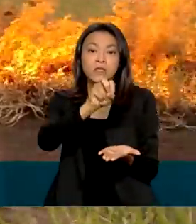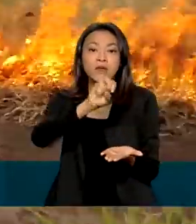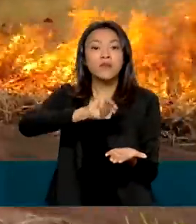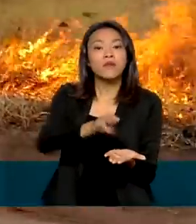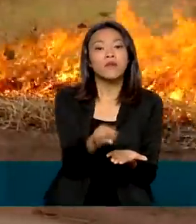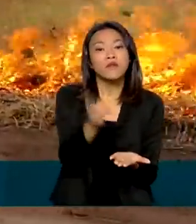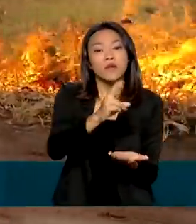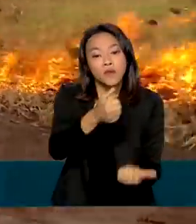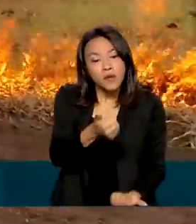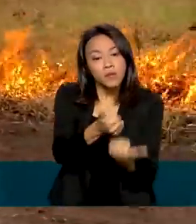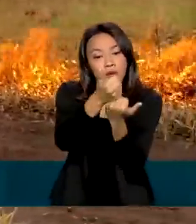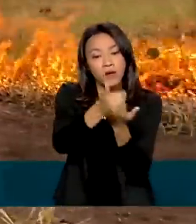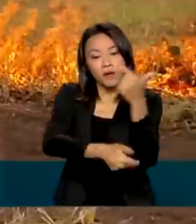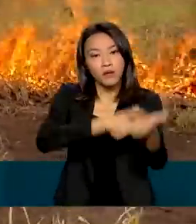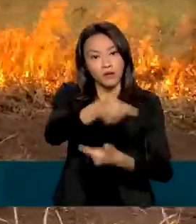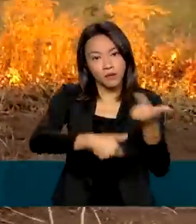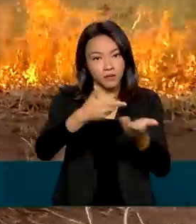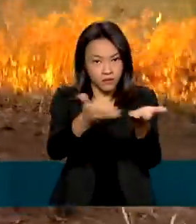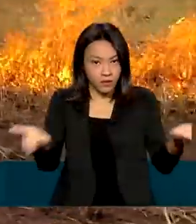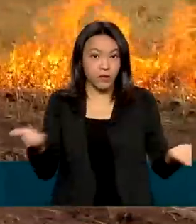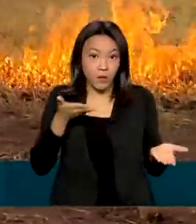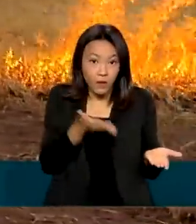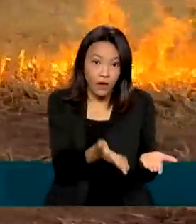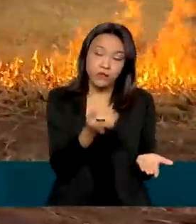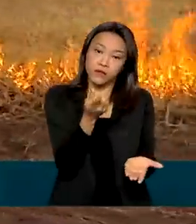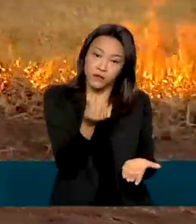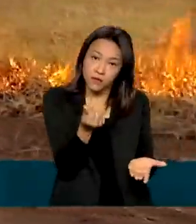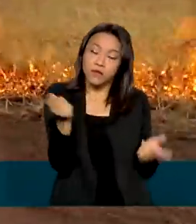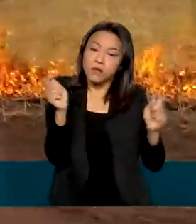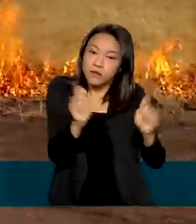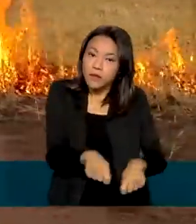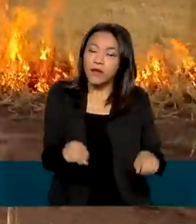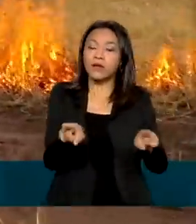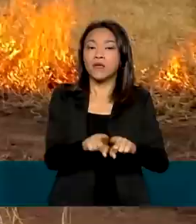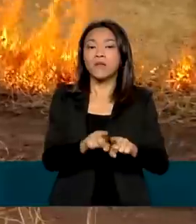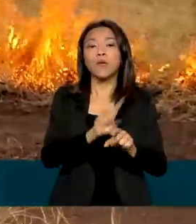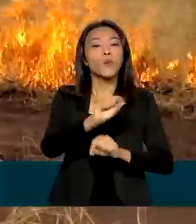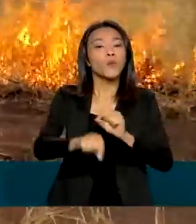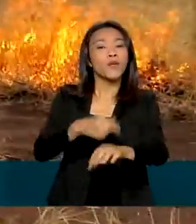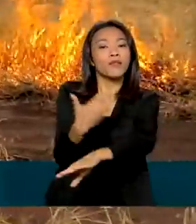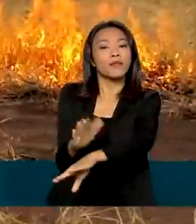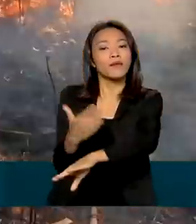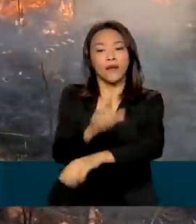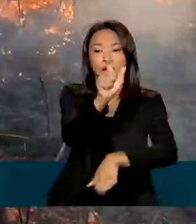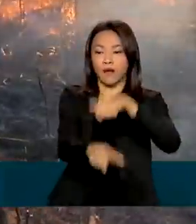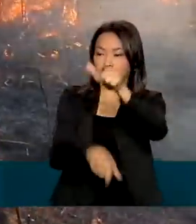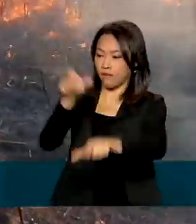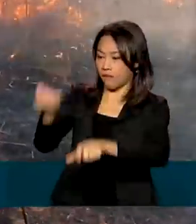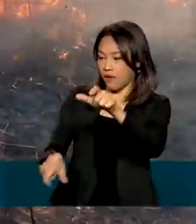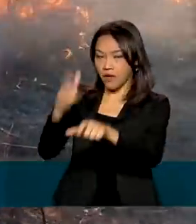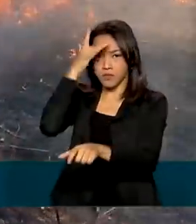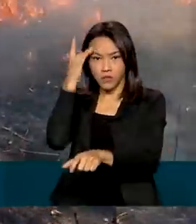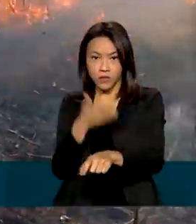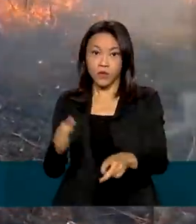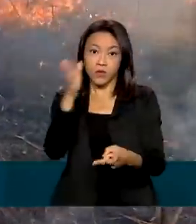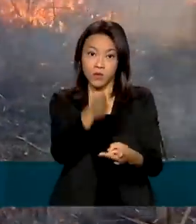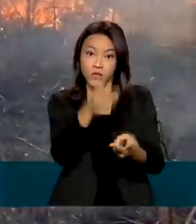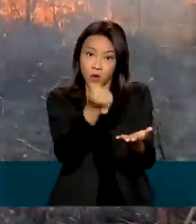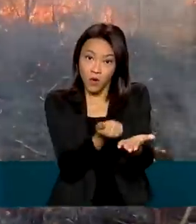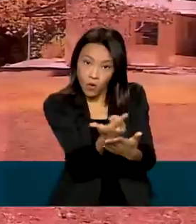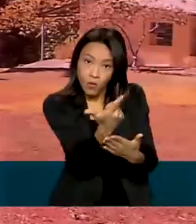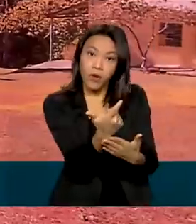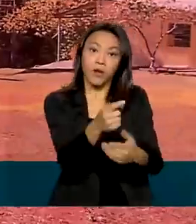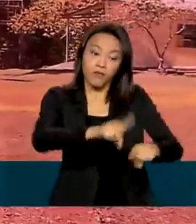ações. Com esse recurso, será possível também, além de treinar os brigadistas, comprar equipamentos de